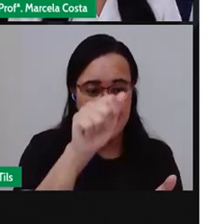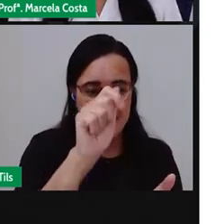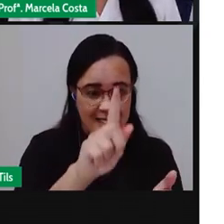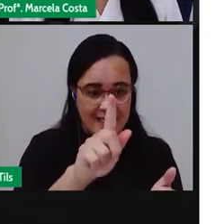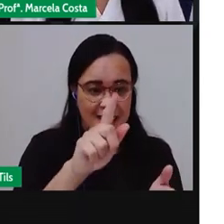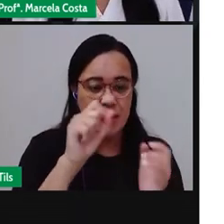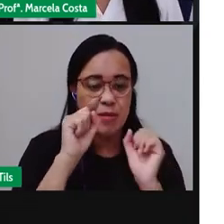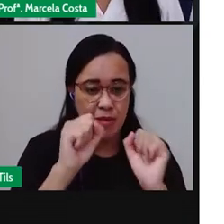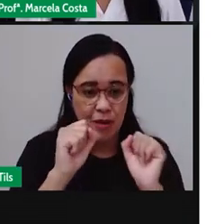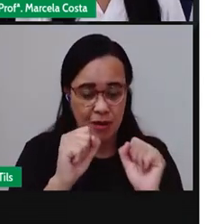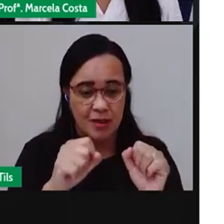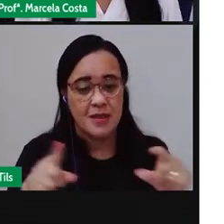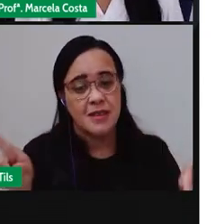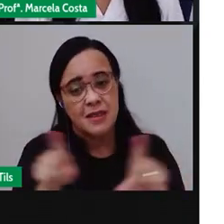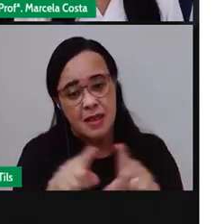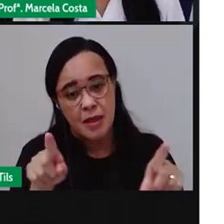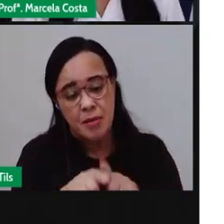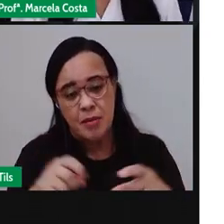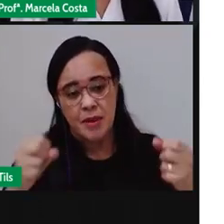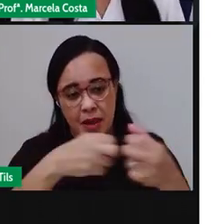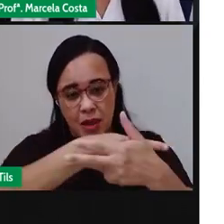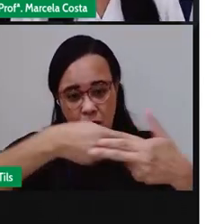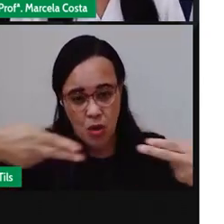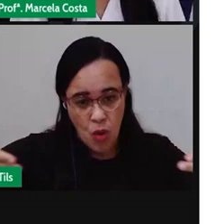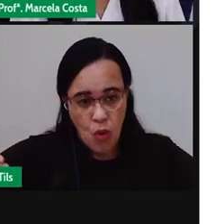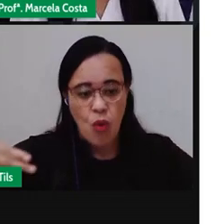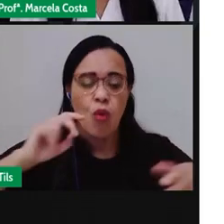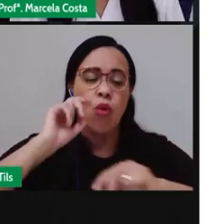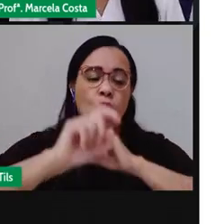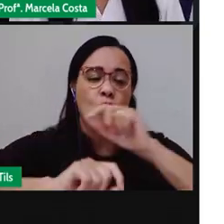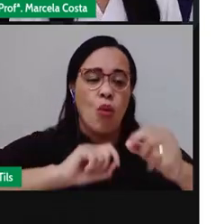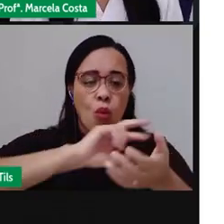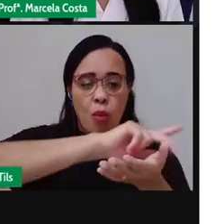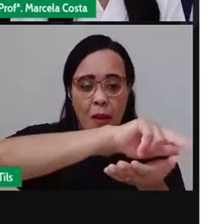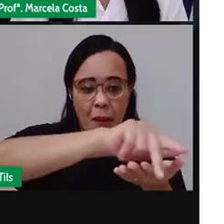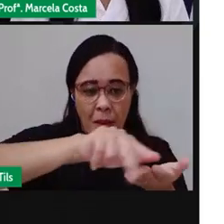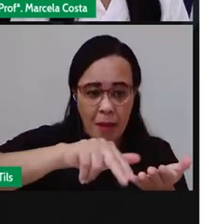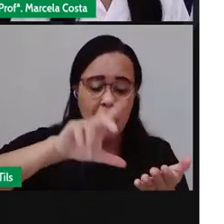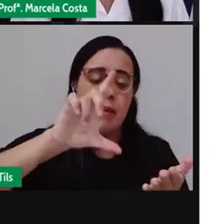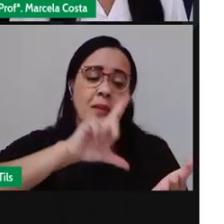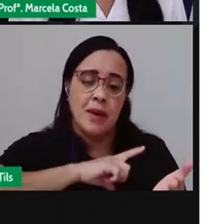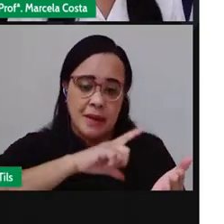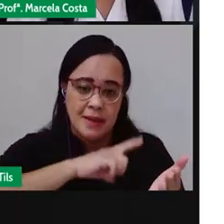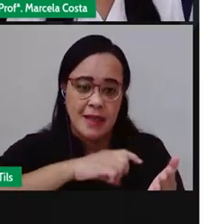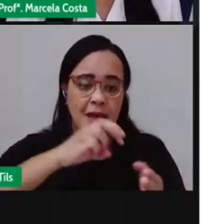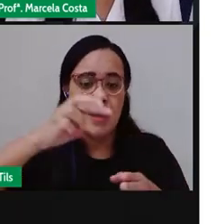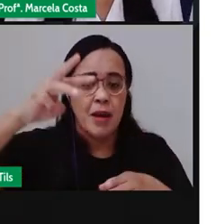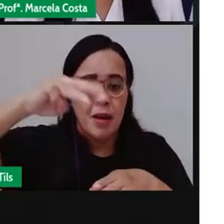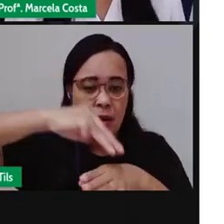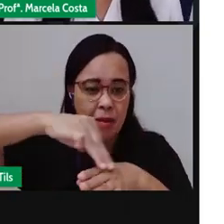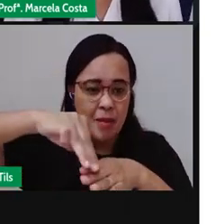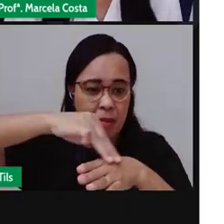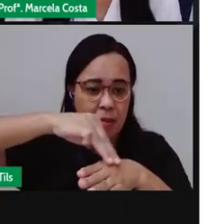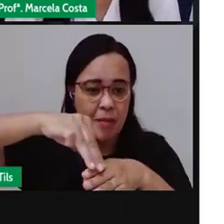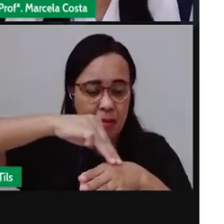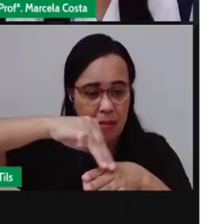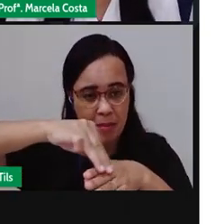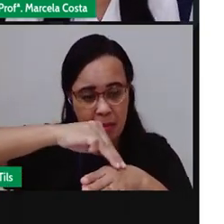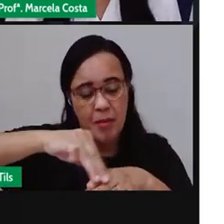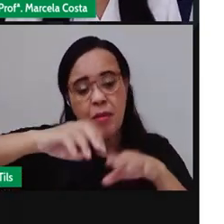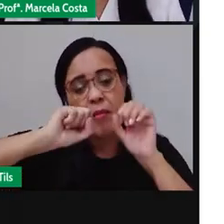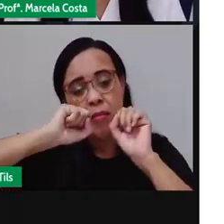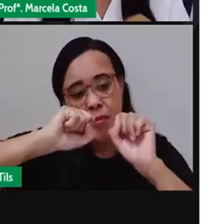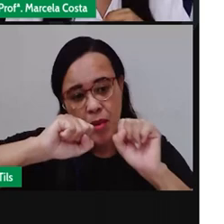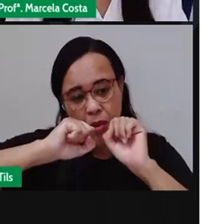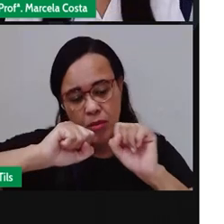ele pode ser reutilizado em casa mesmo. Então, na hora de descartar o lixo da sua casa,